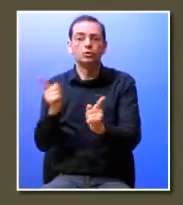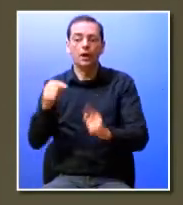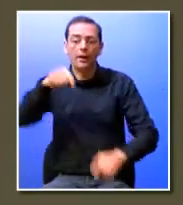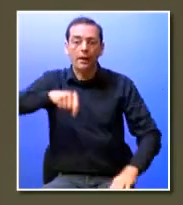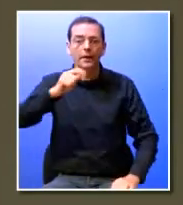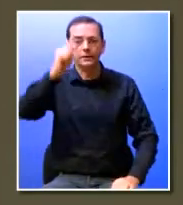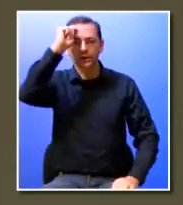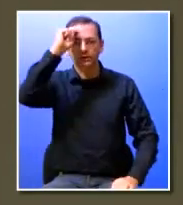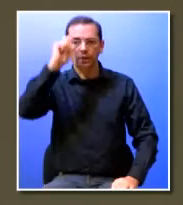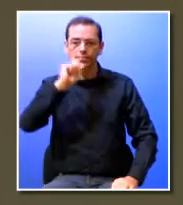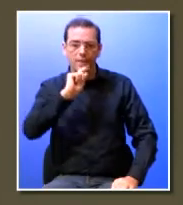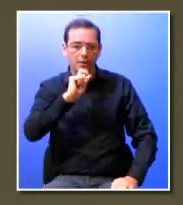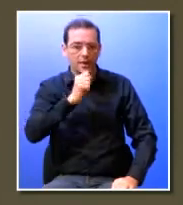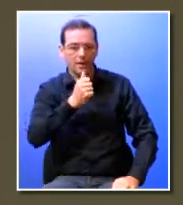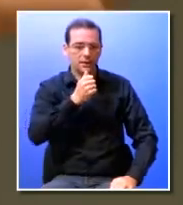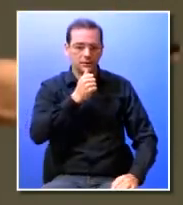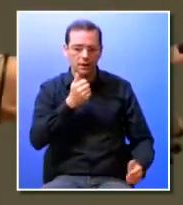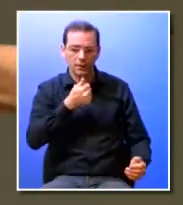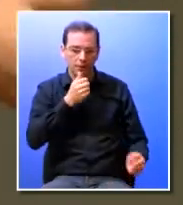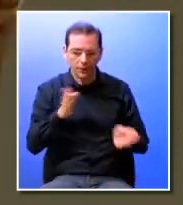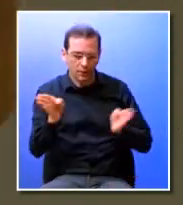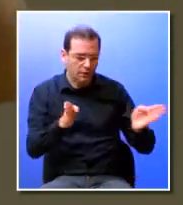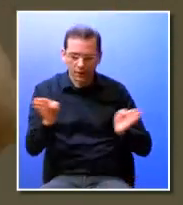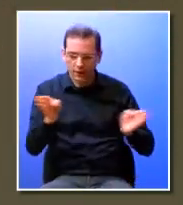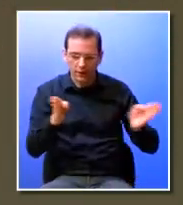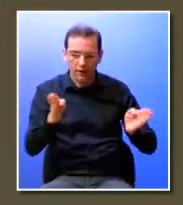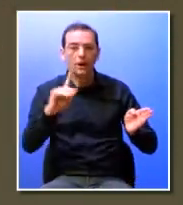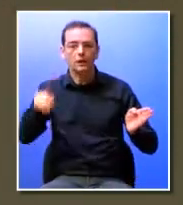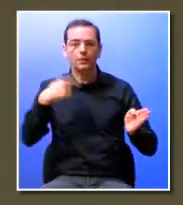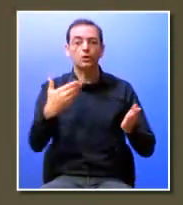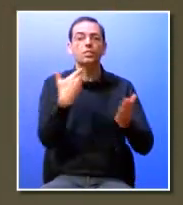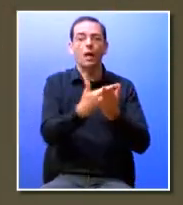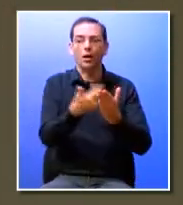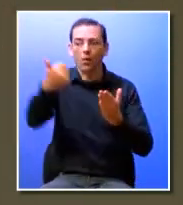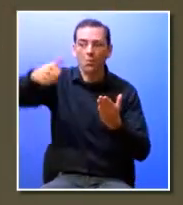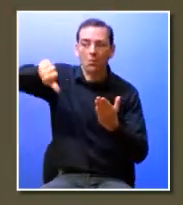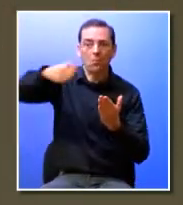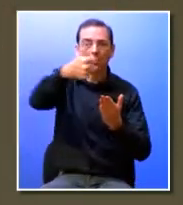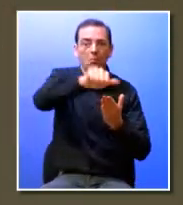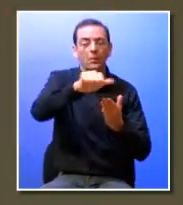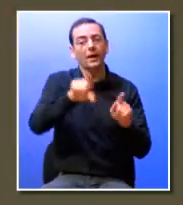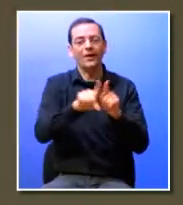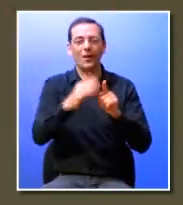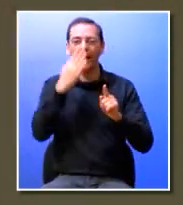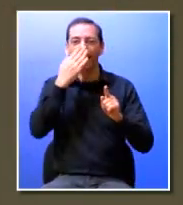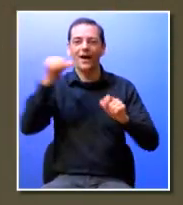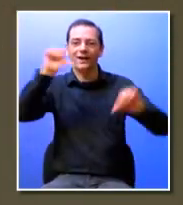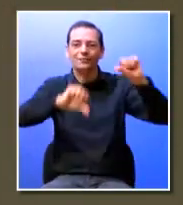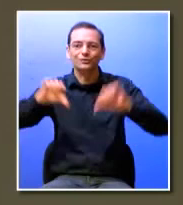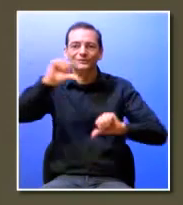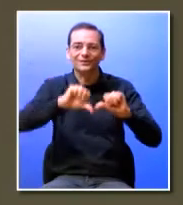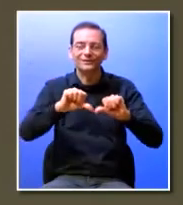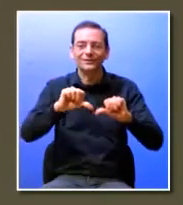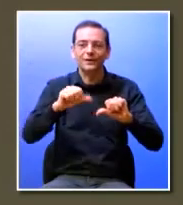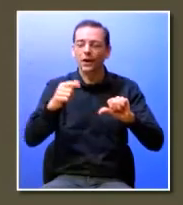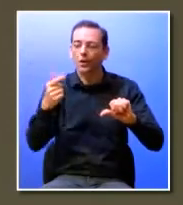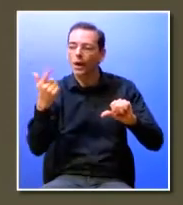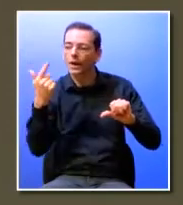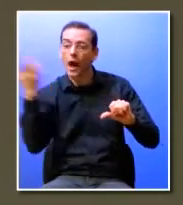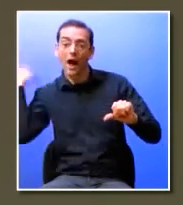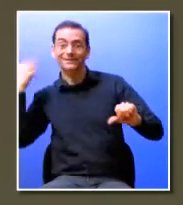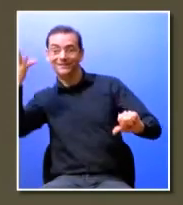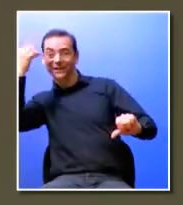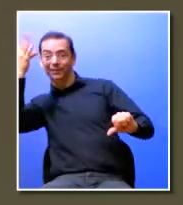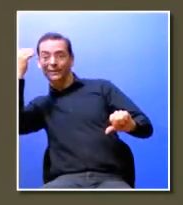para tomar decisões e vermos o impacto das nossas decisões este ambiente de um estágio pode ser um laboratório onde nós também testamos algumas das coisas que aprendemos ou que